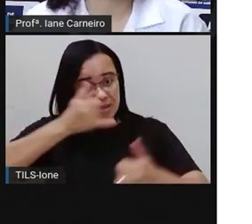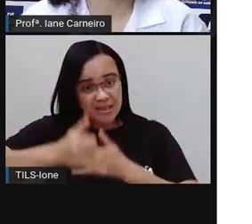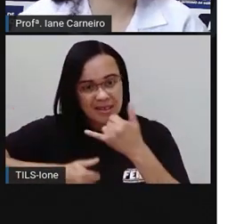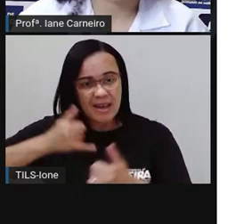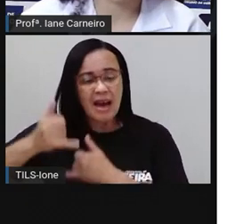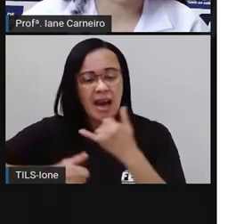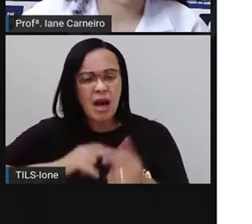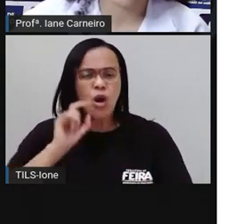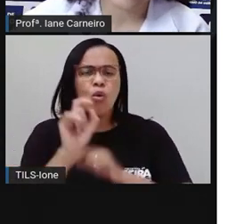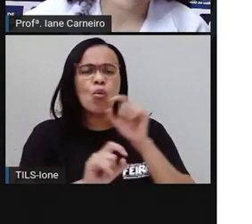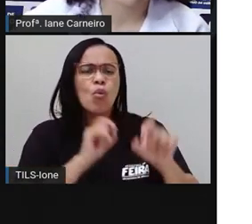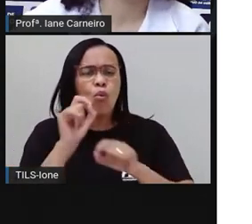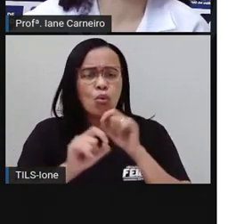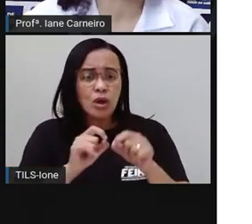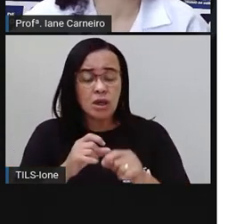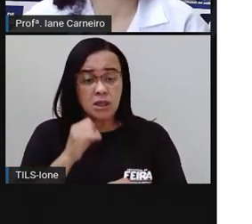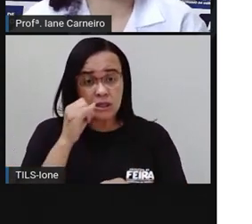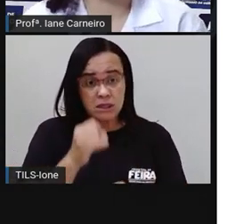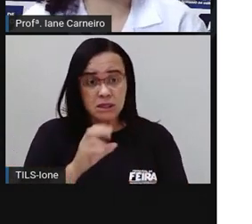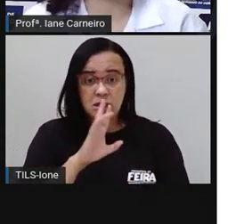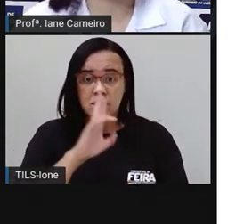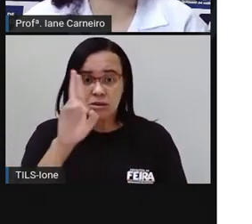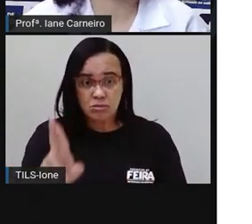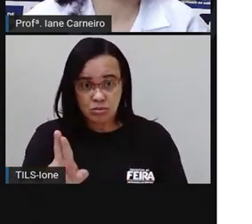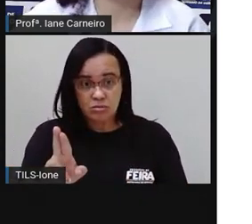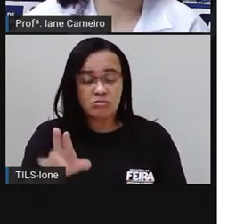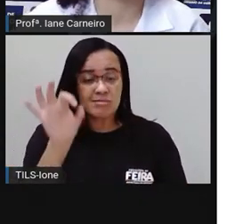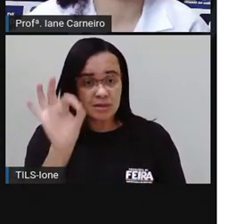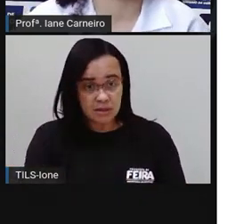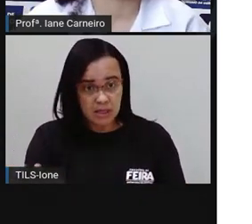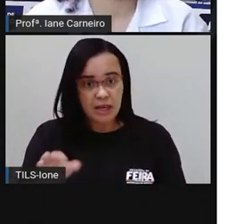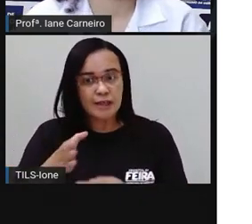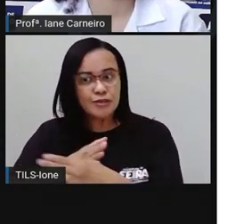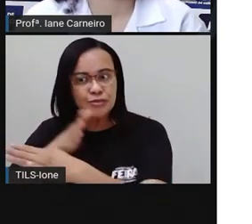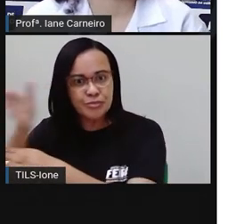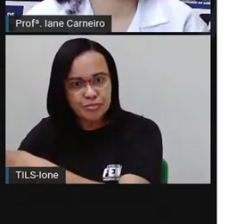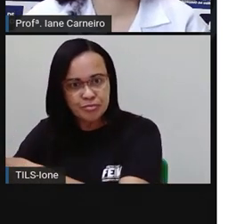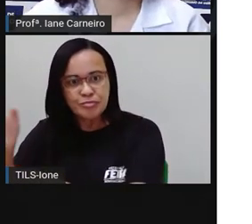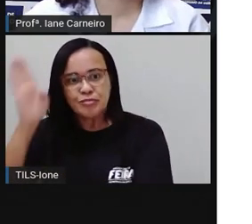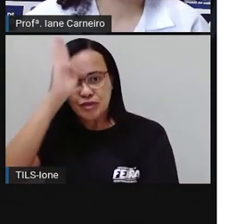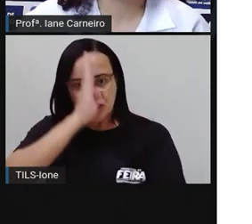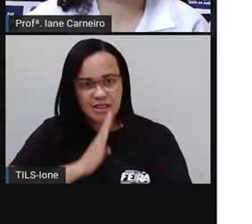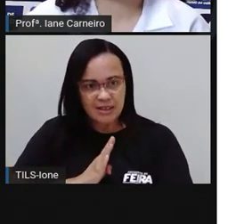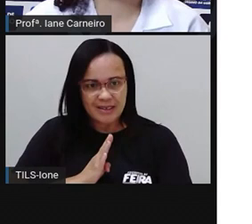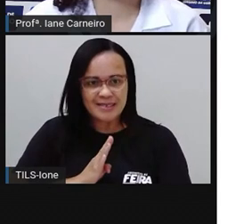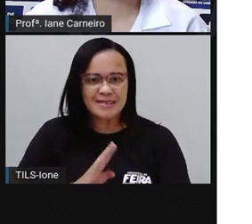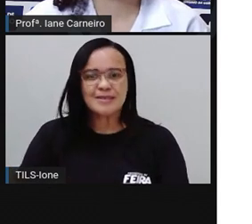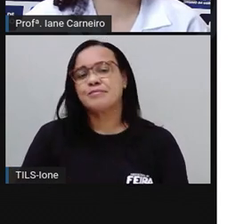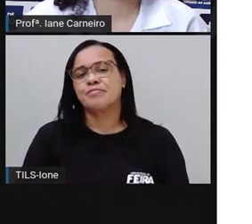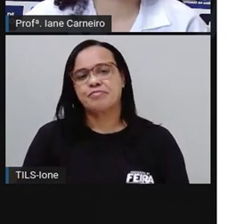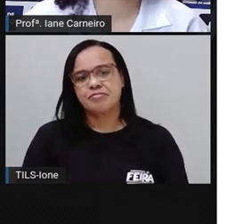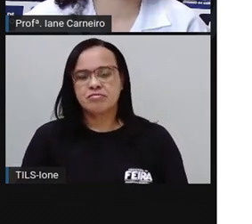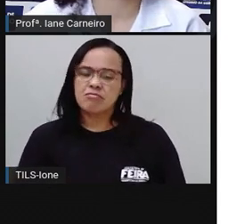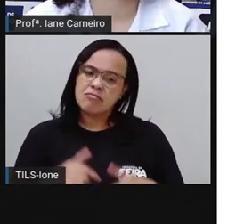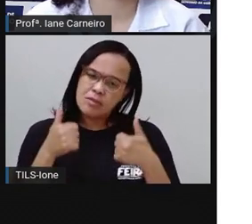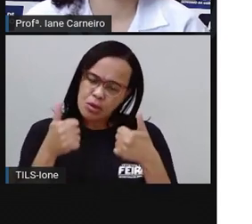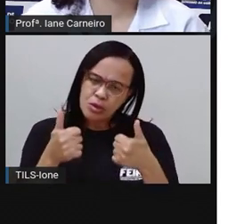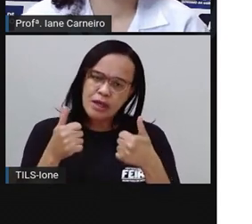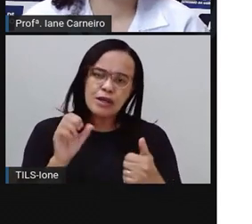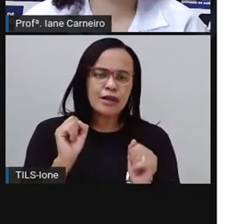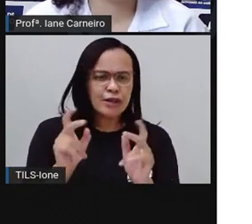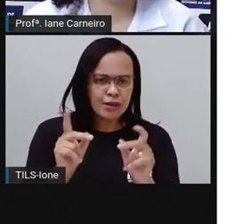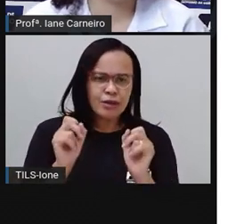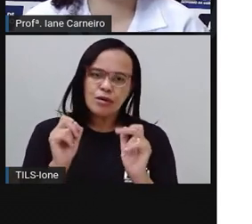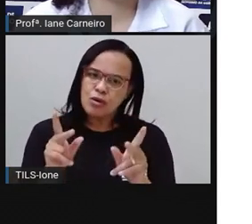adivinha. Se eu responder certo, atravesso a ponte de criaça. Está bem, disse o Duende.